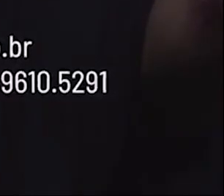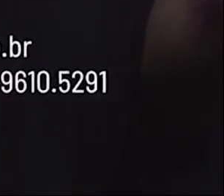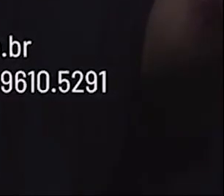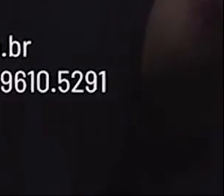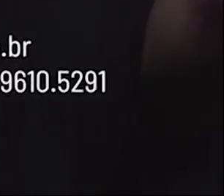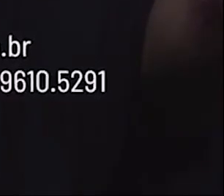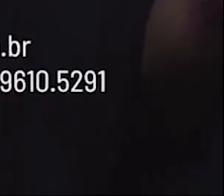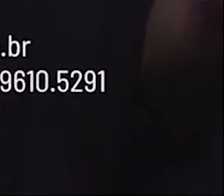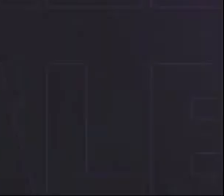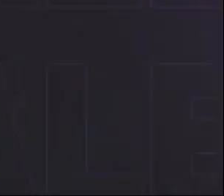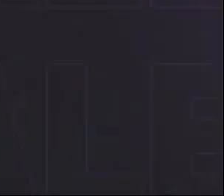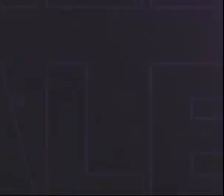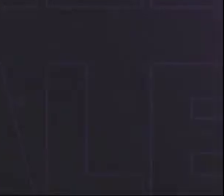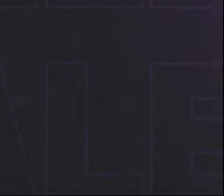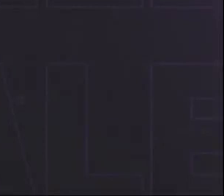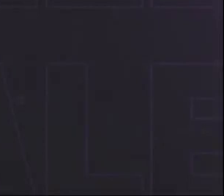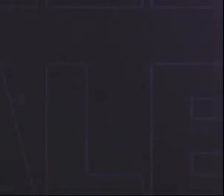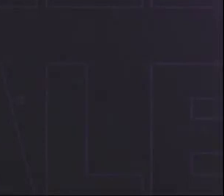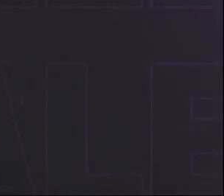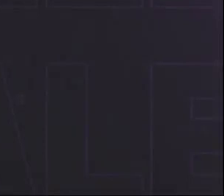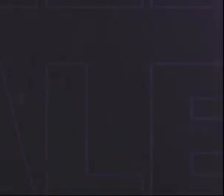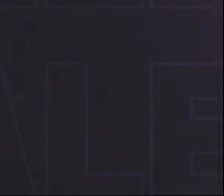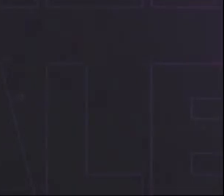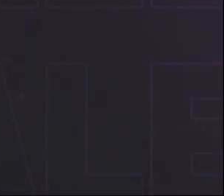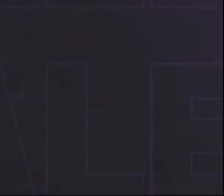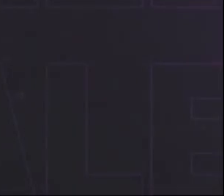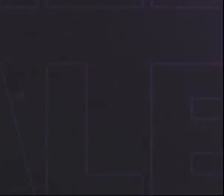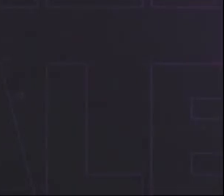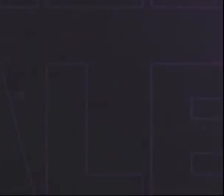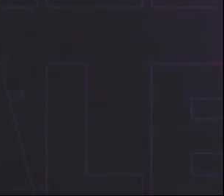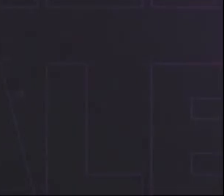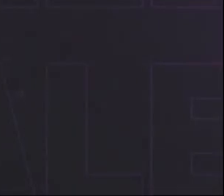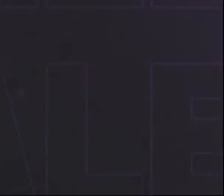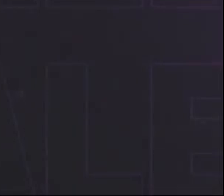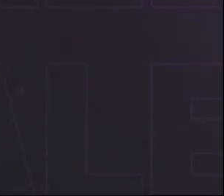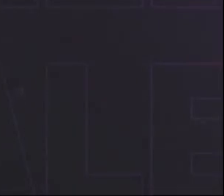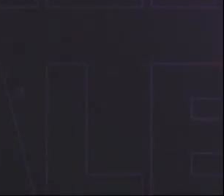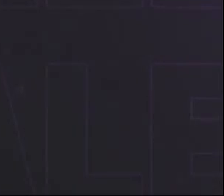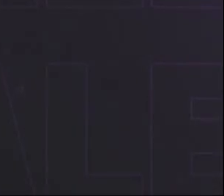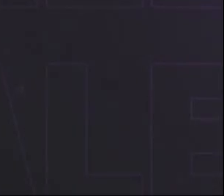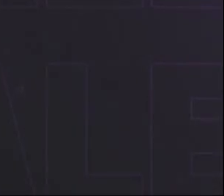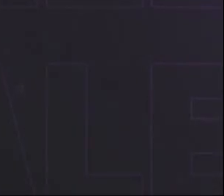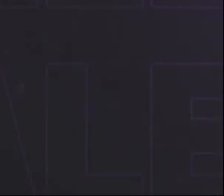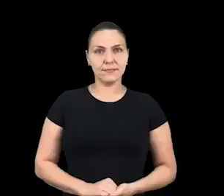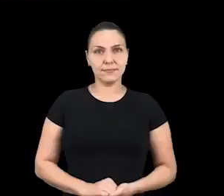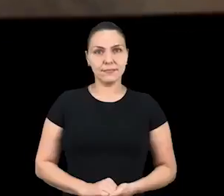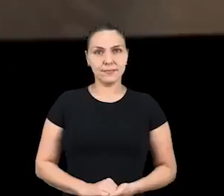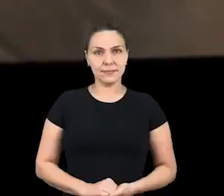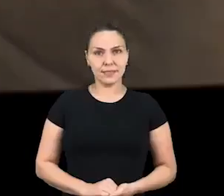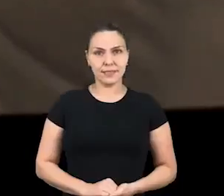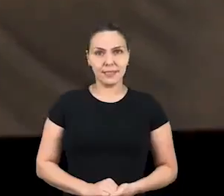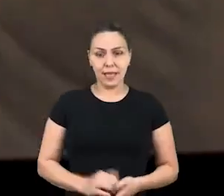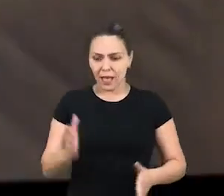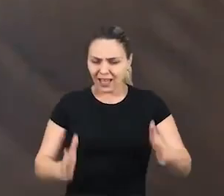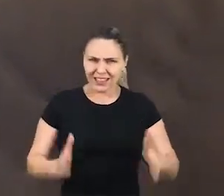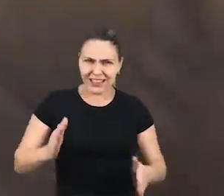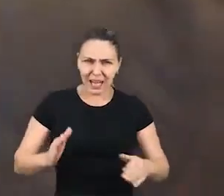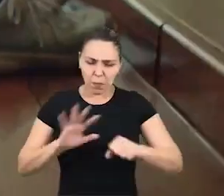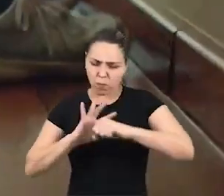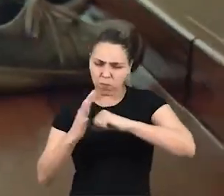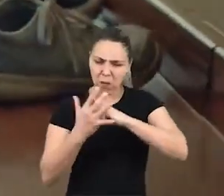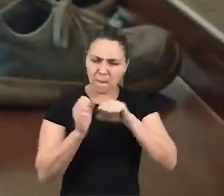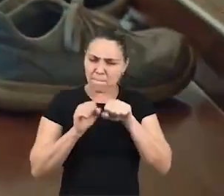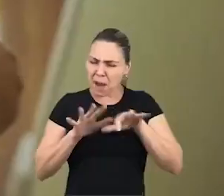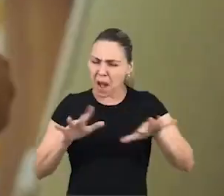ou pelo 180. Realização, Comitê Popular por Saúde, Democracia e Direitos. Em tempos de